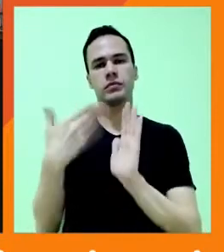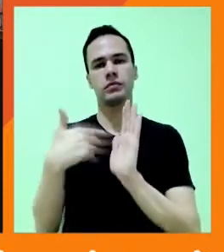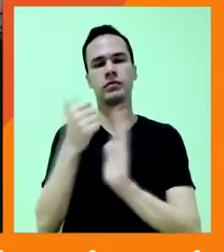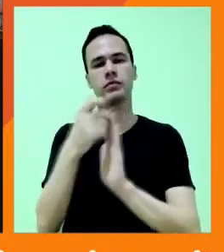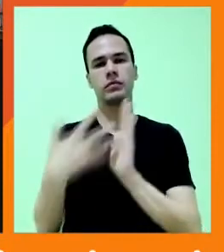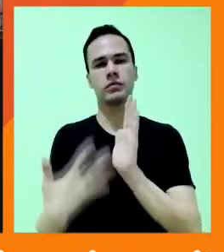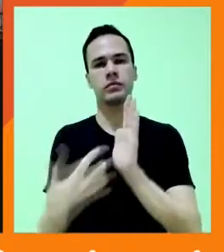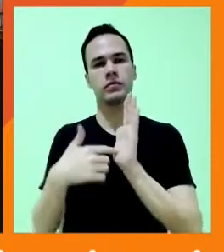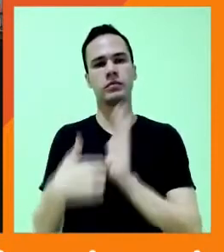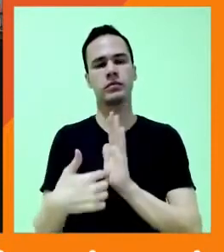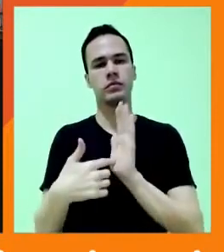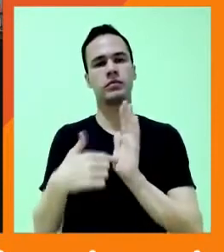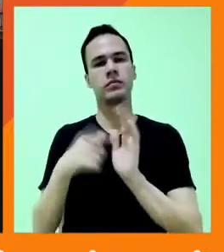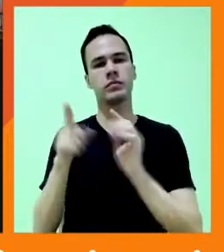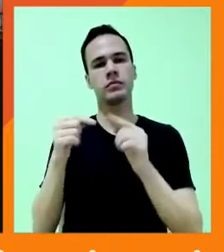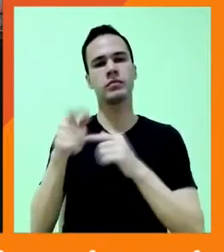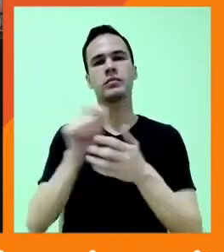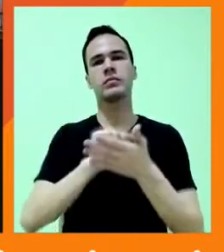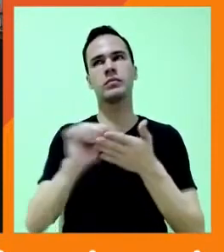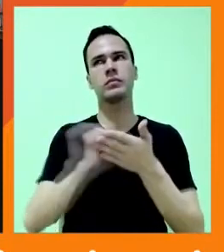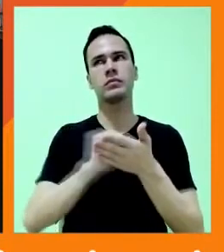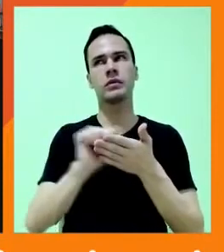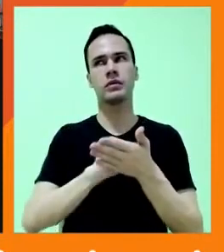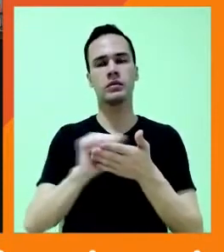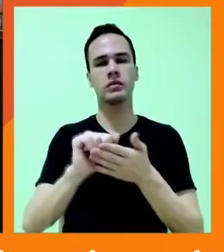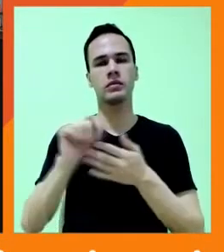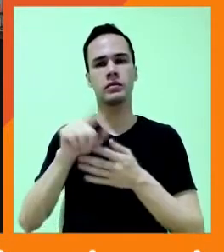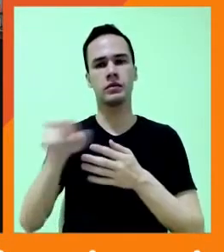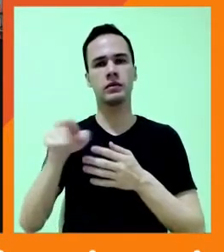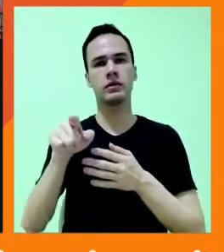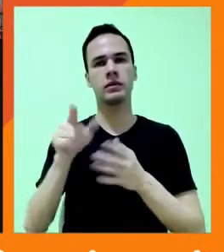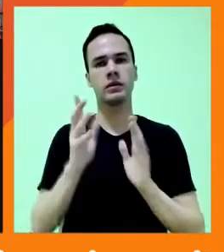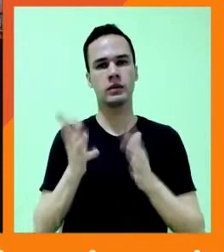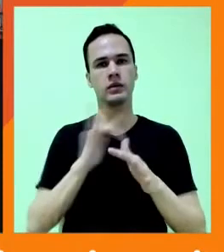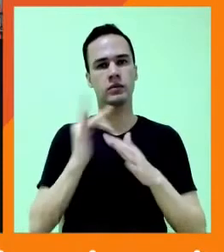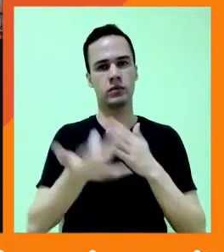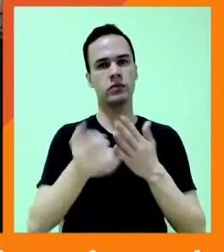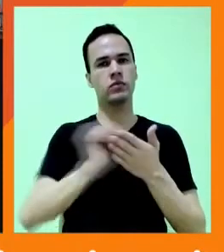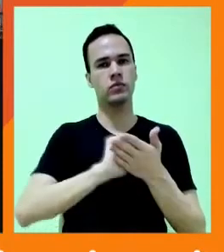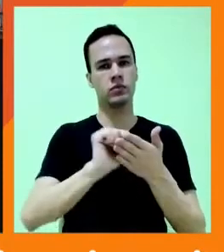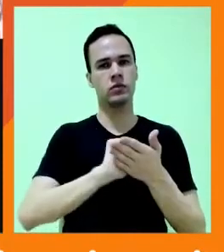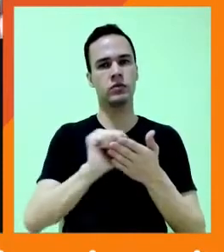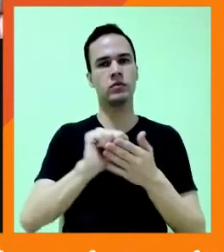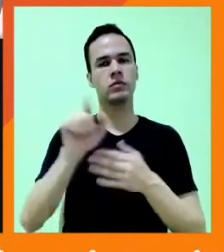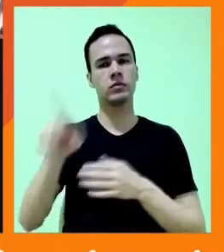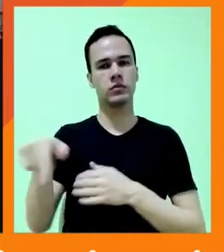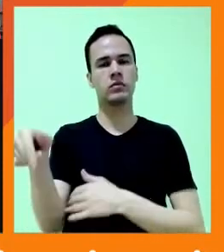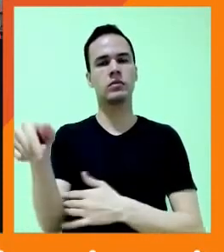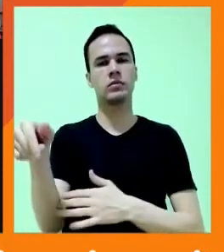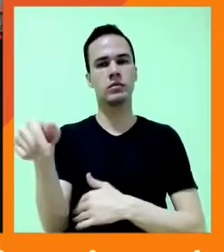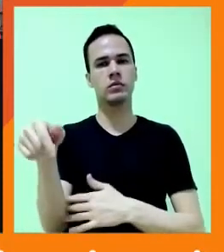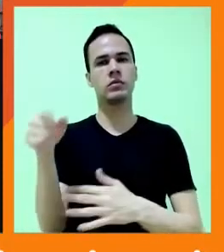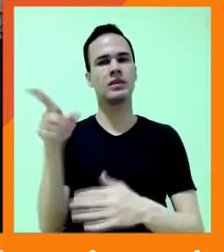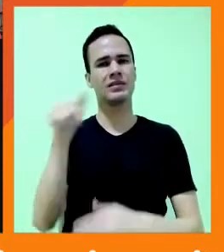argumentos para deletar suas redes sociais agora. Ele é bem de um lugar que deu muito ruim,